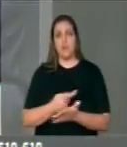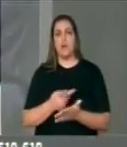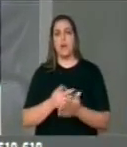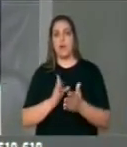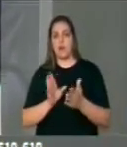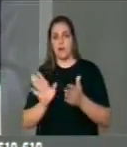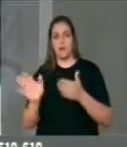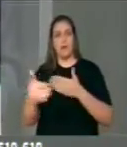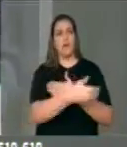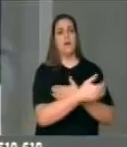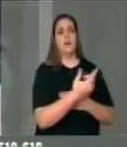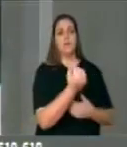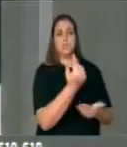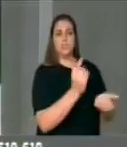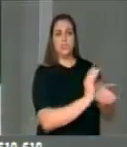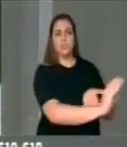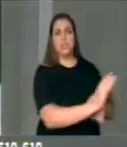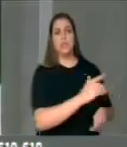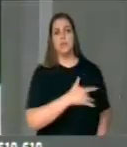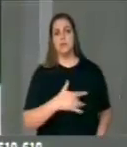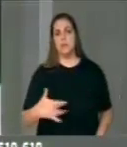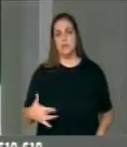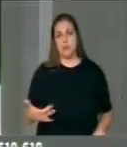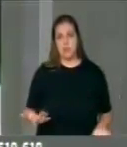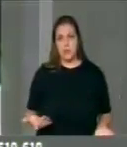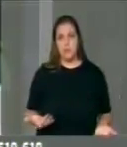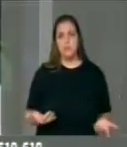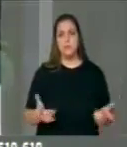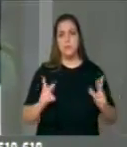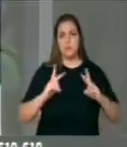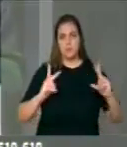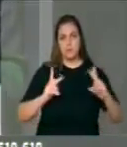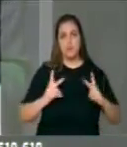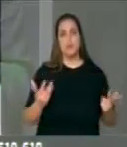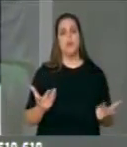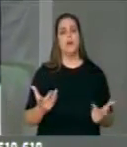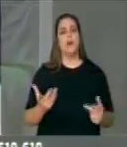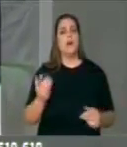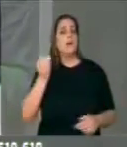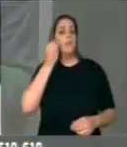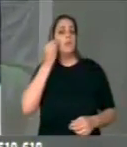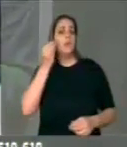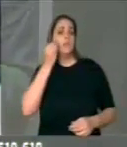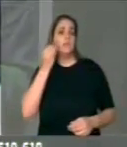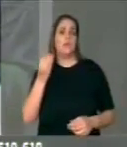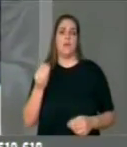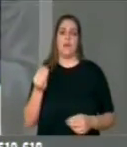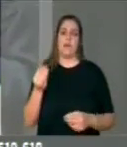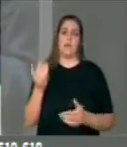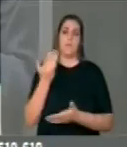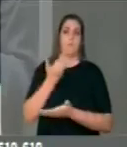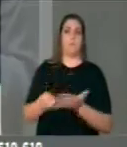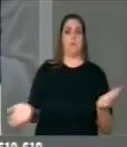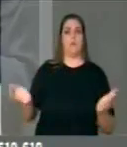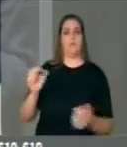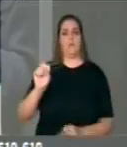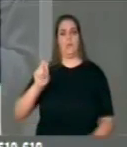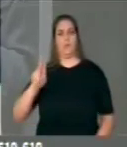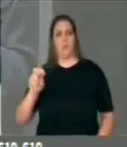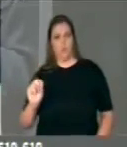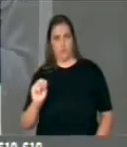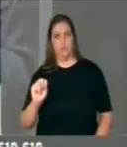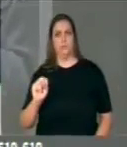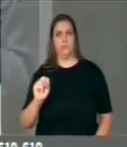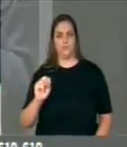públicos para o sistema privado de saúde e a tentativa de desmantelamento do sistema público único